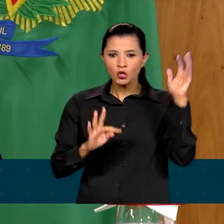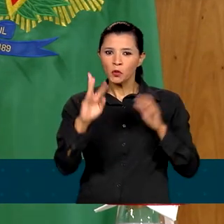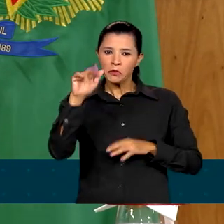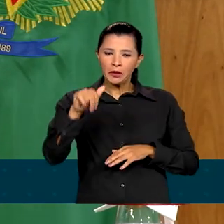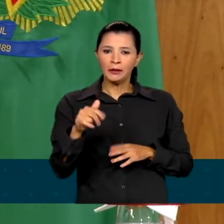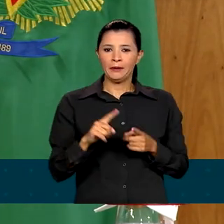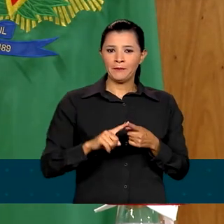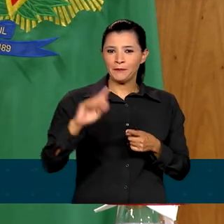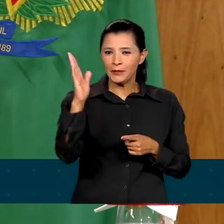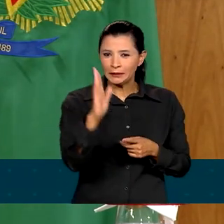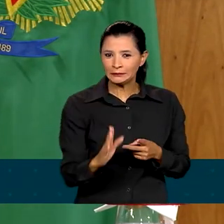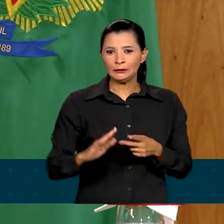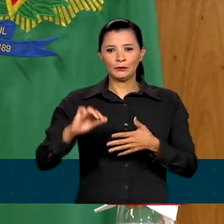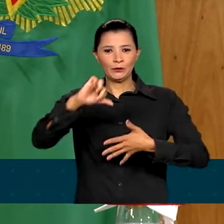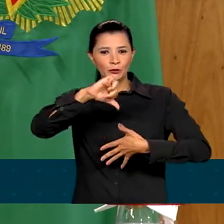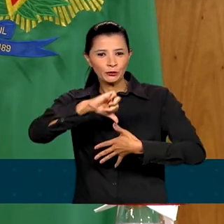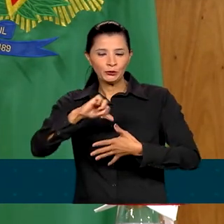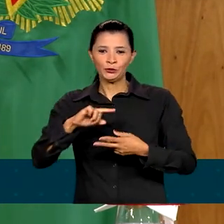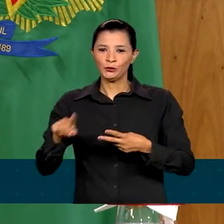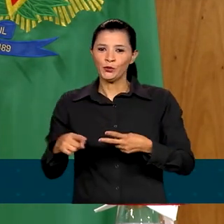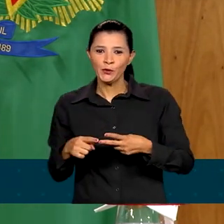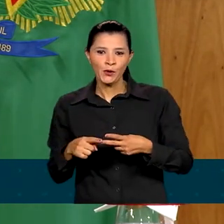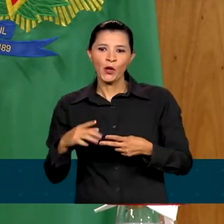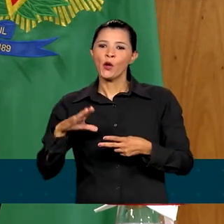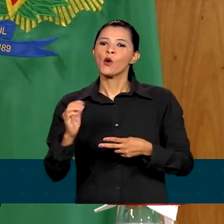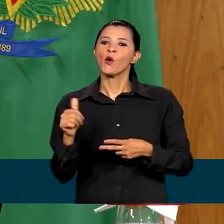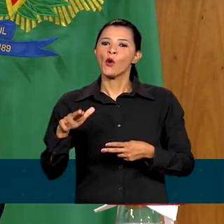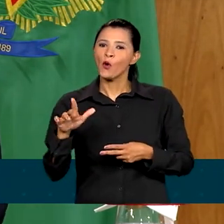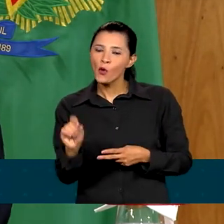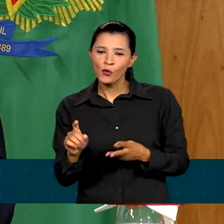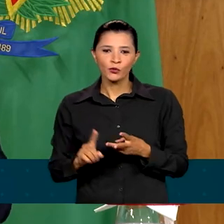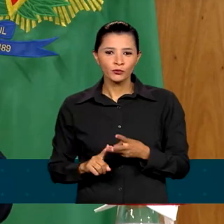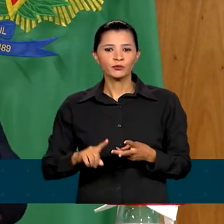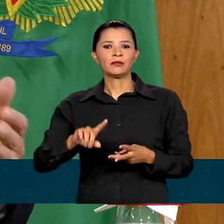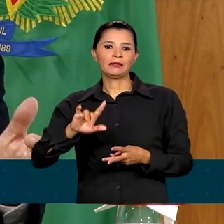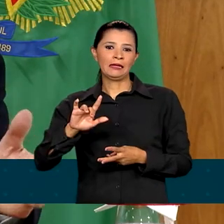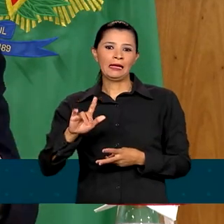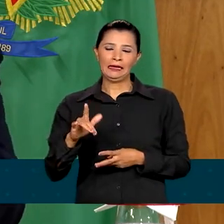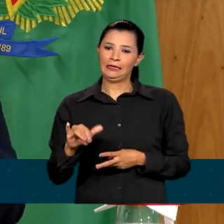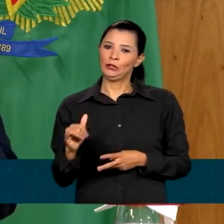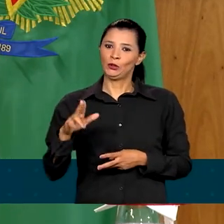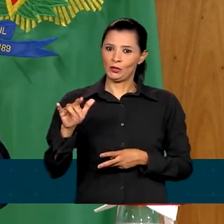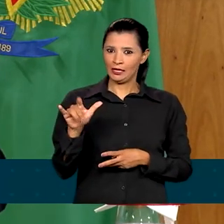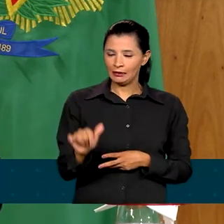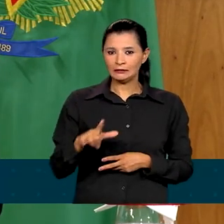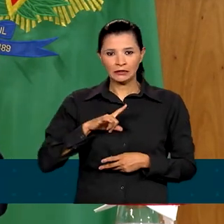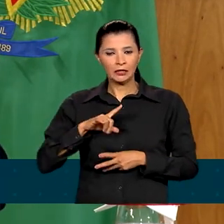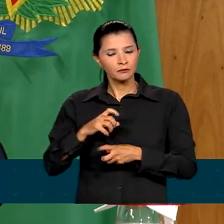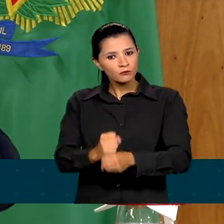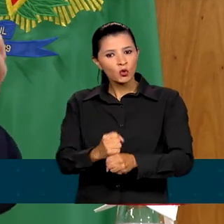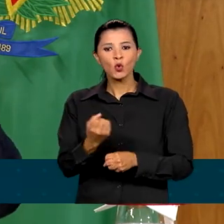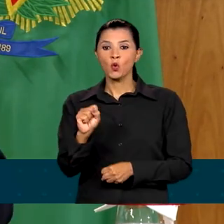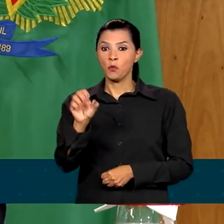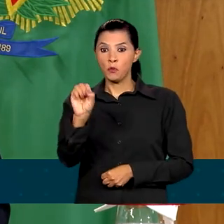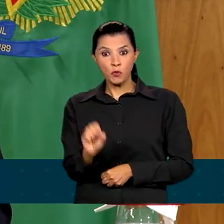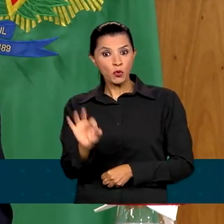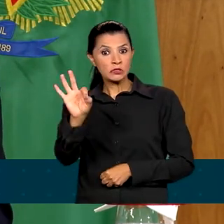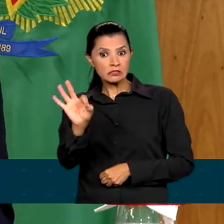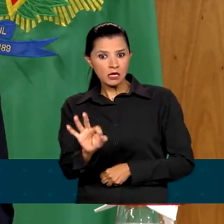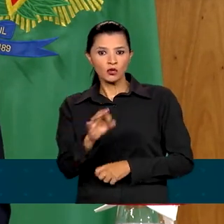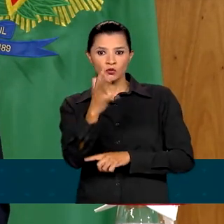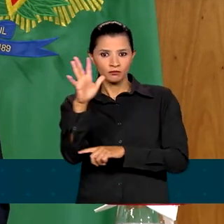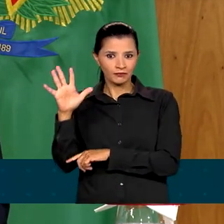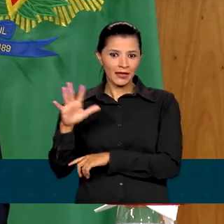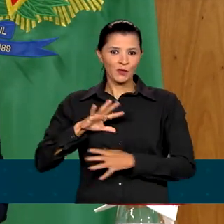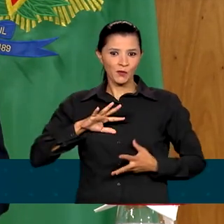América do Sul, mais o Congo e mais a Indonésia, nós temos praticamente 80% das reservas florestais do